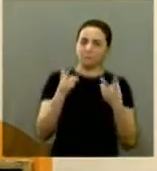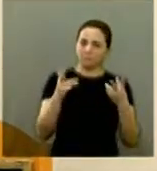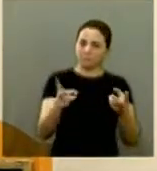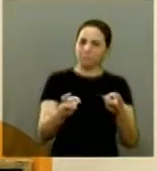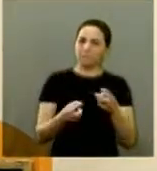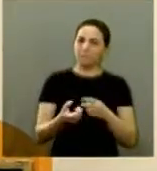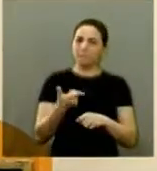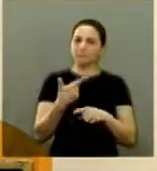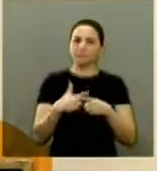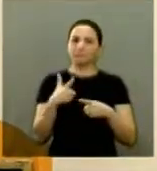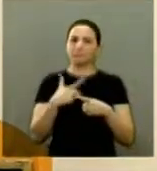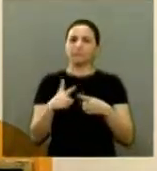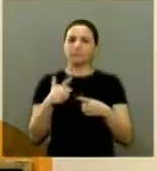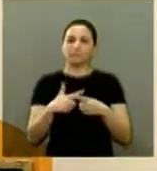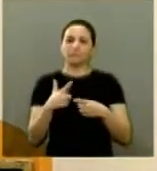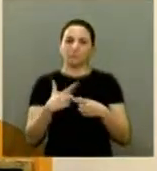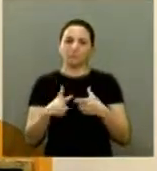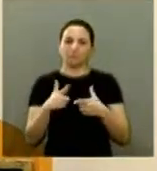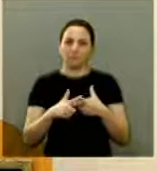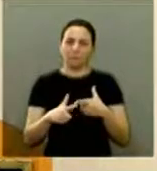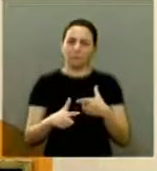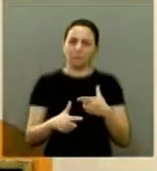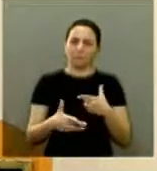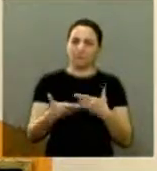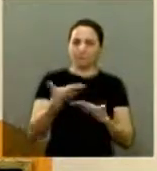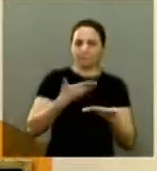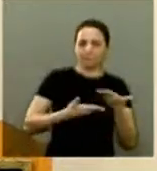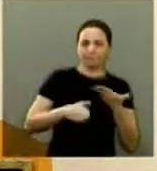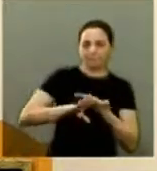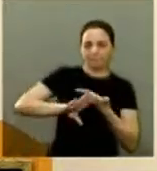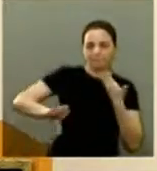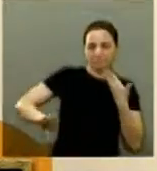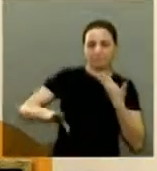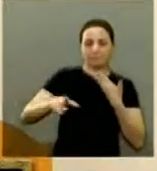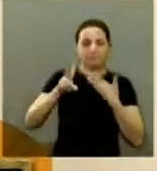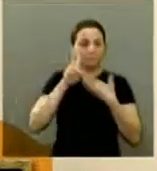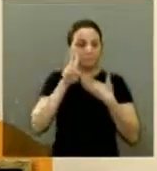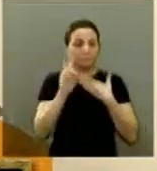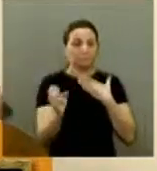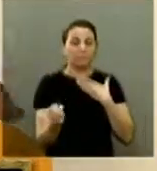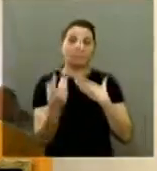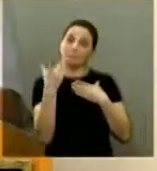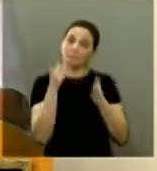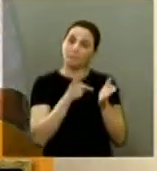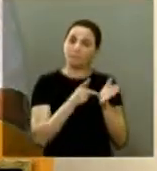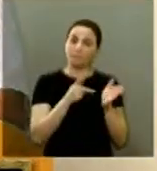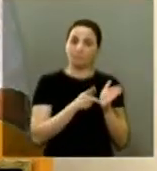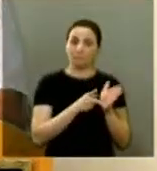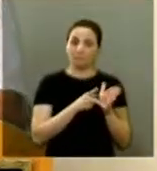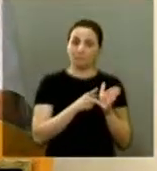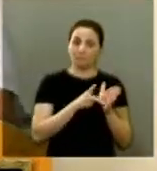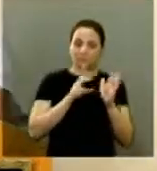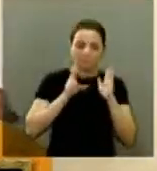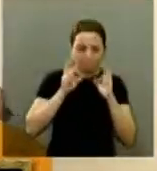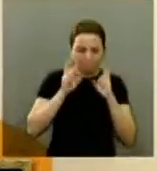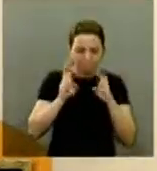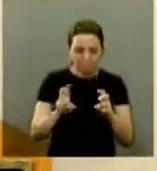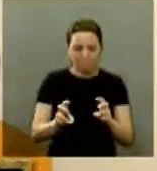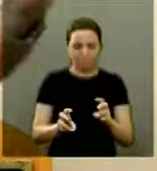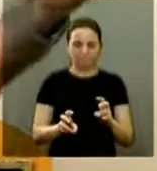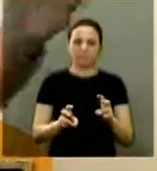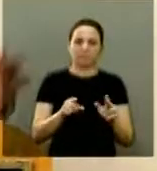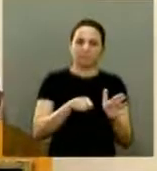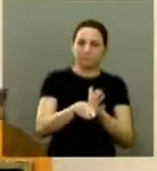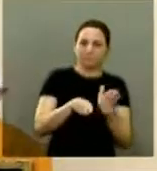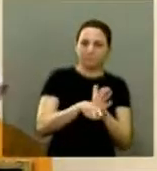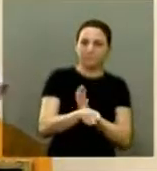primeira coisa que se pede para o envolvido se afastar para que se possa apurar aquilo que está acontecendo isso é o que se faz